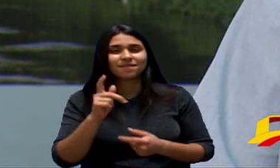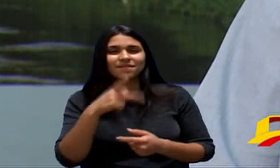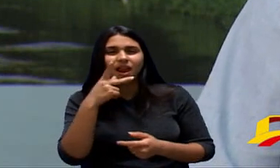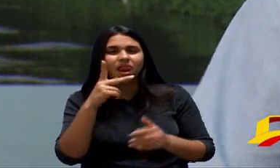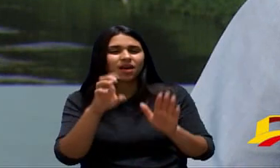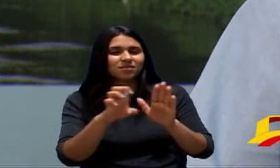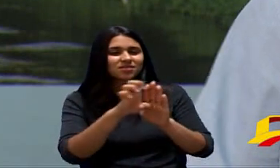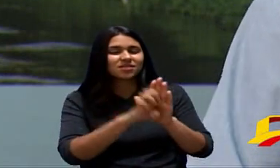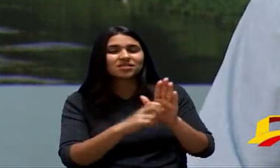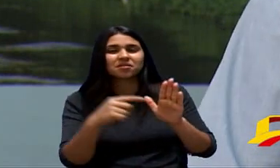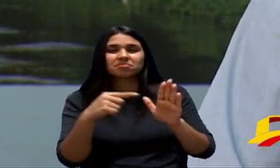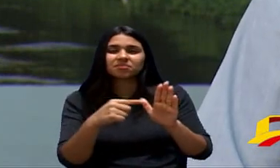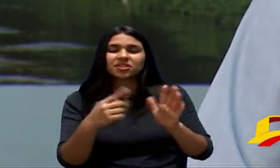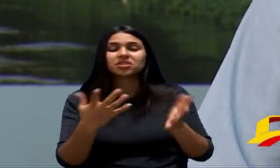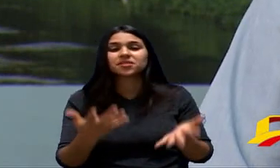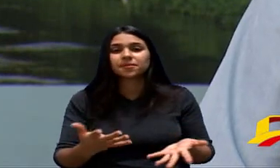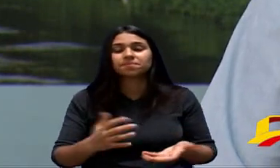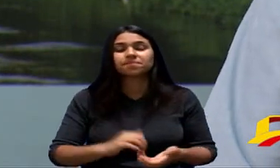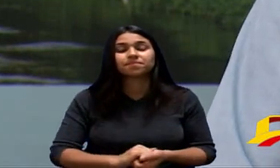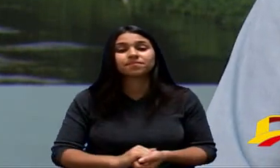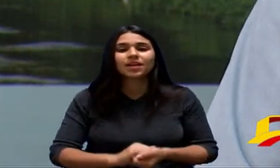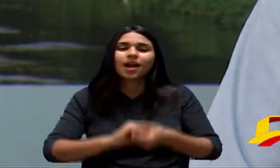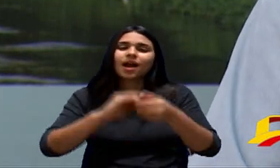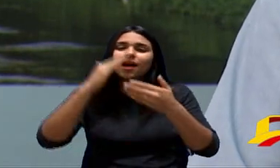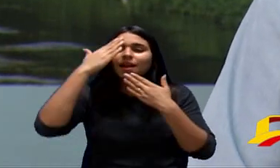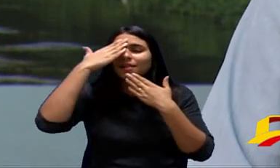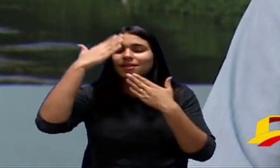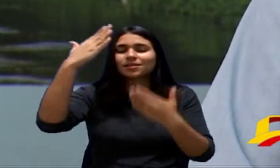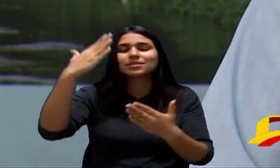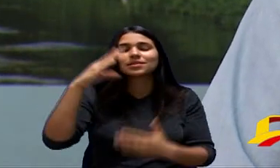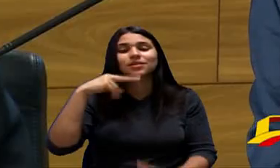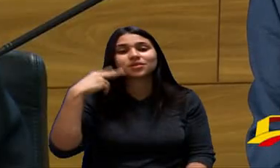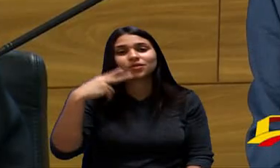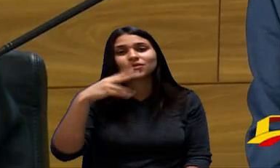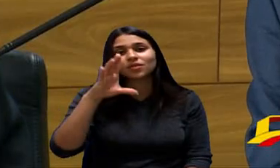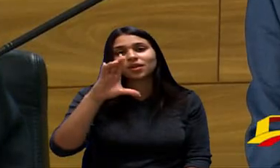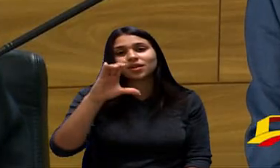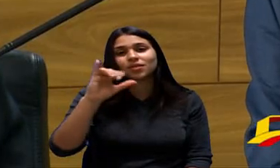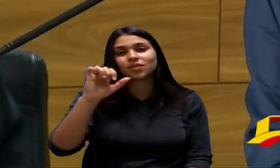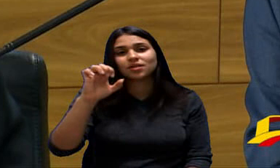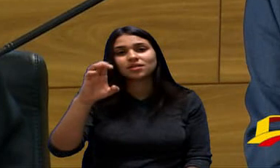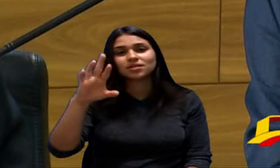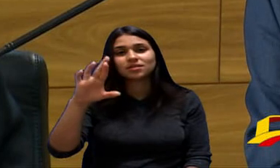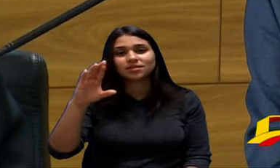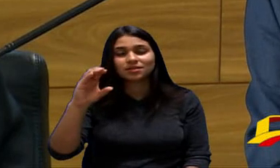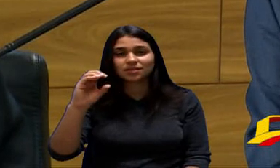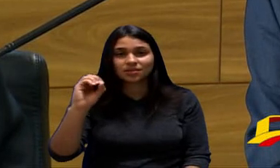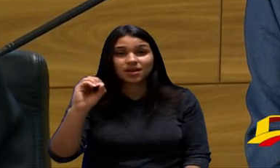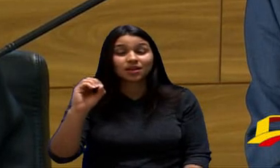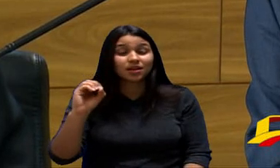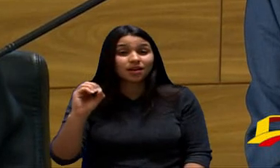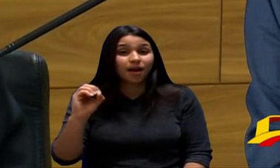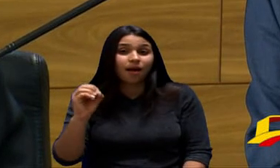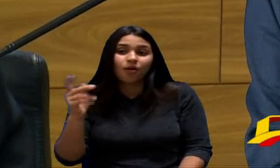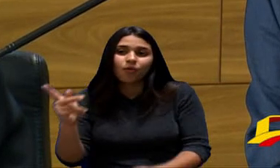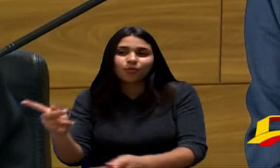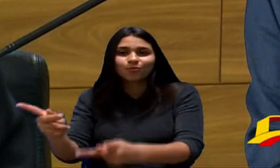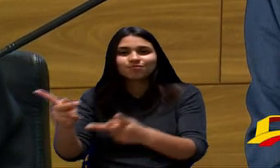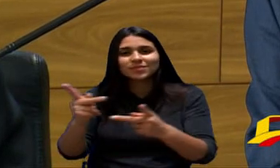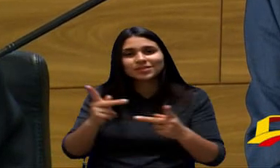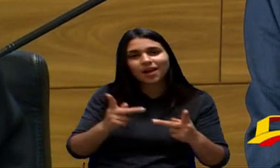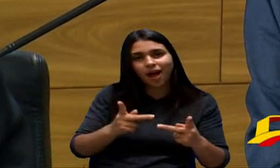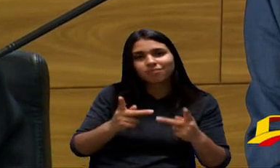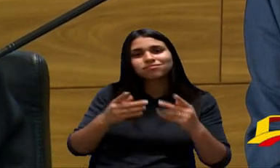Primeiramente Agradecer Ao Cícero João Vereador Por Abrir A Porta Porta Dessa Casa